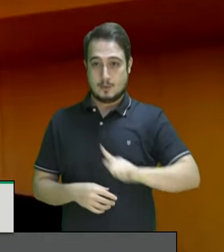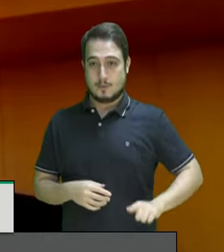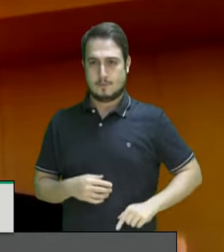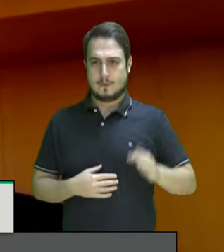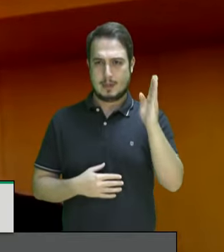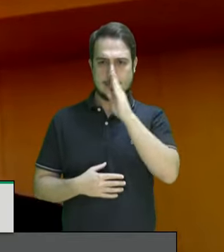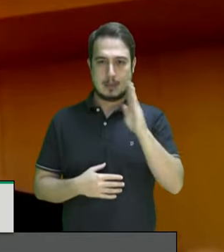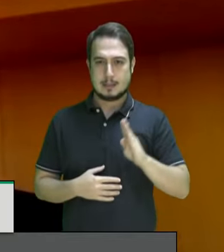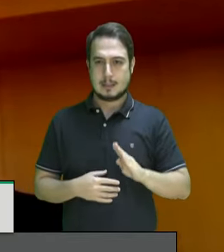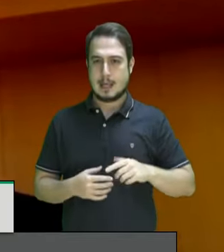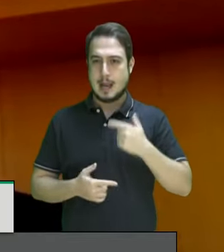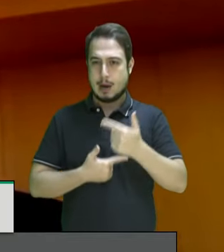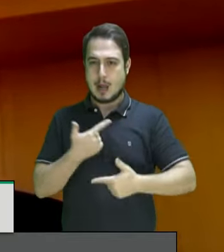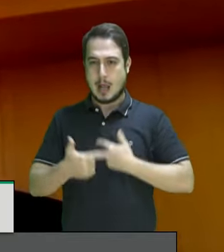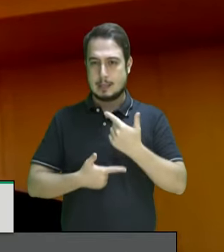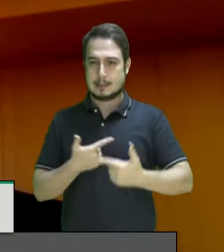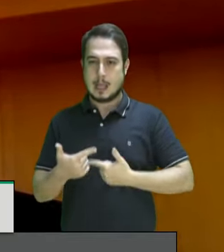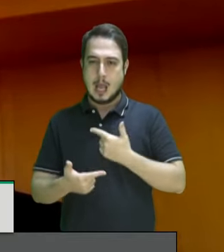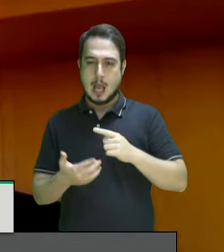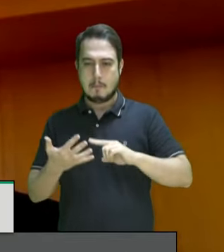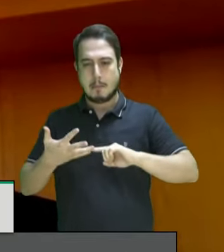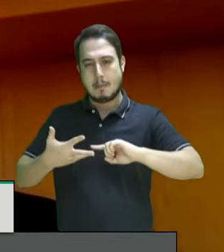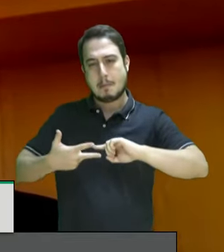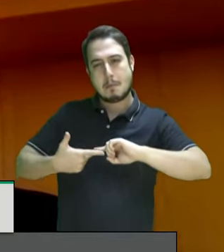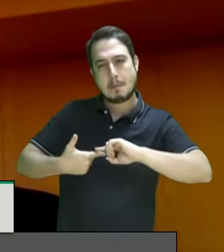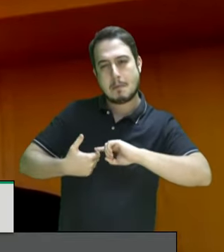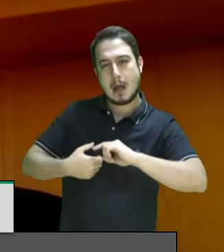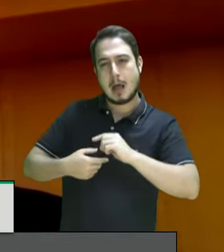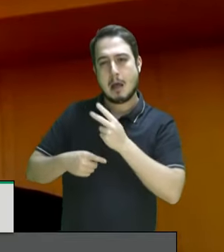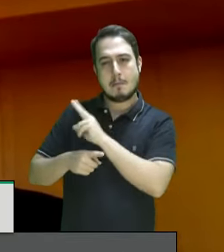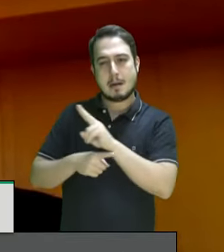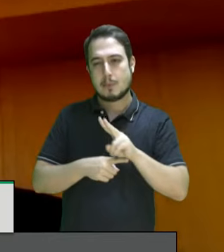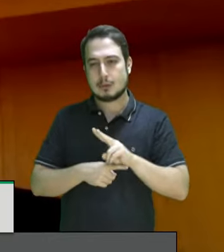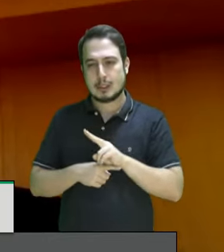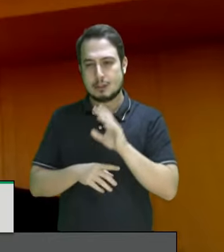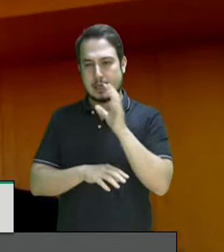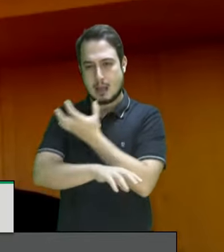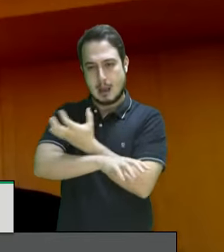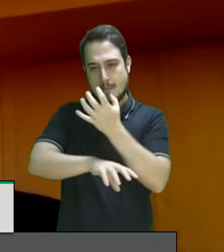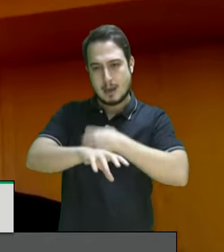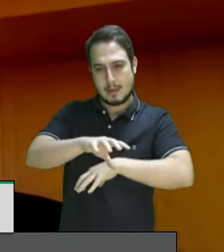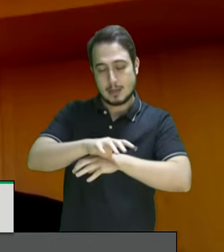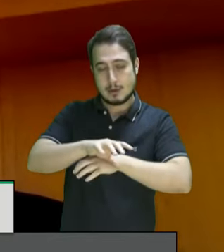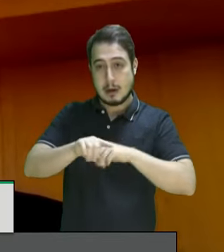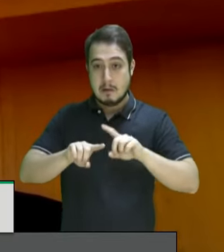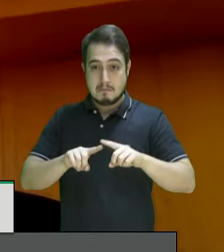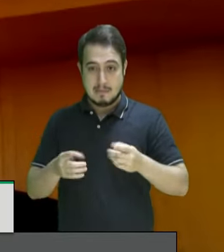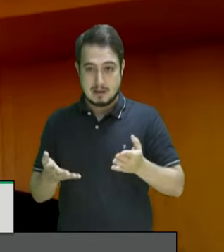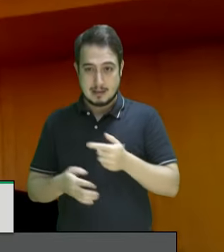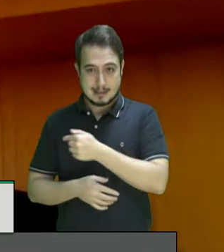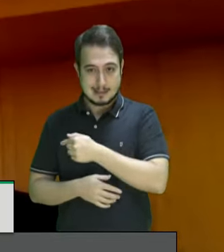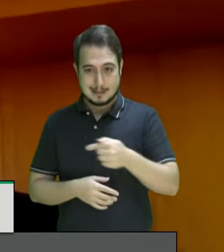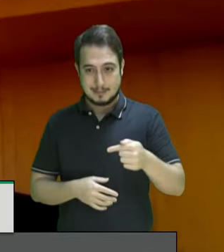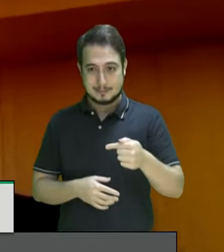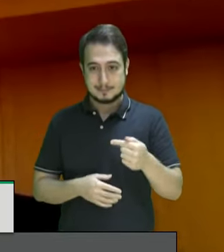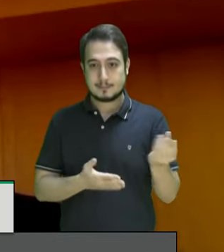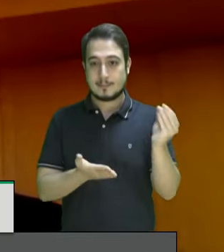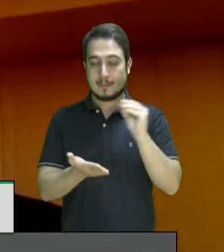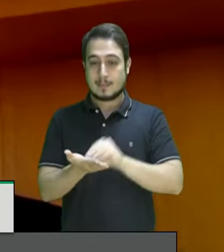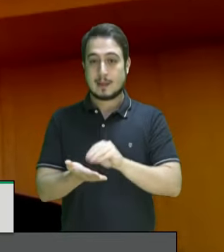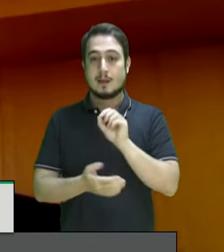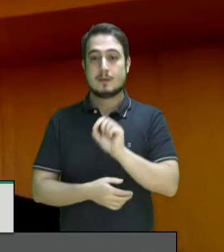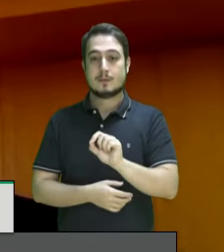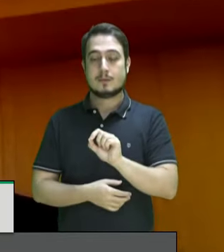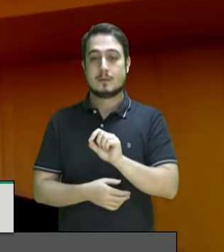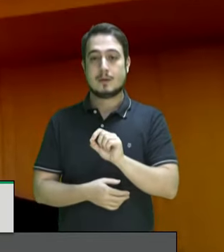muitas ações para defender o meio ambiente e agora essa semana o governo coloca sua tropa de choque